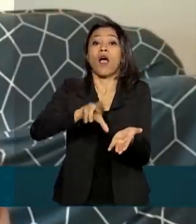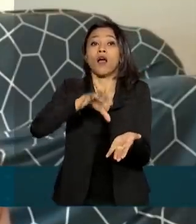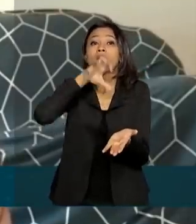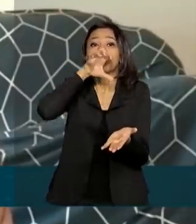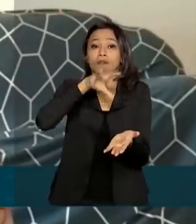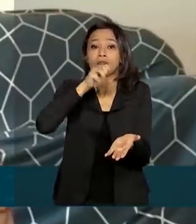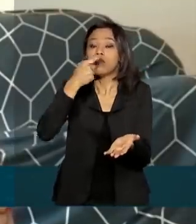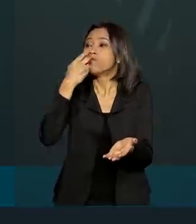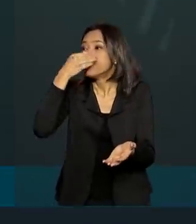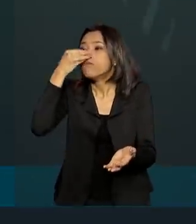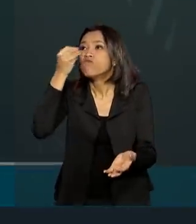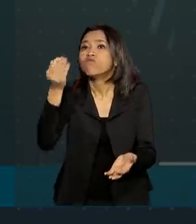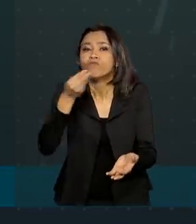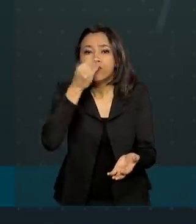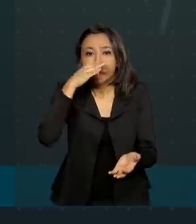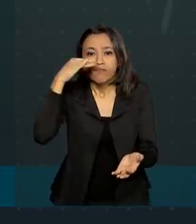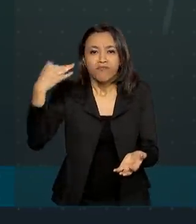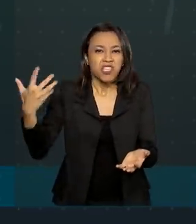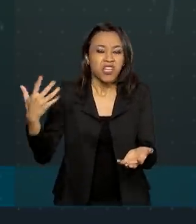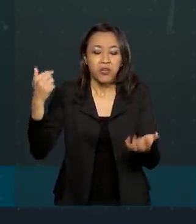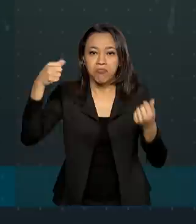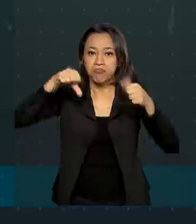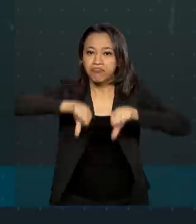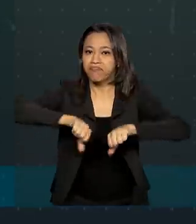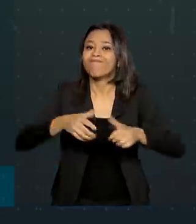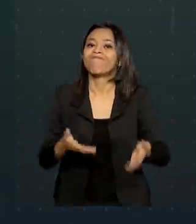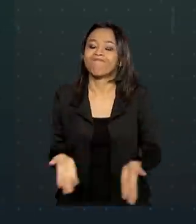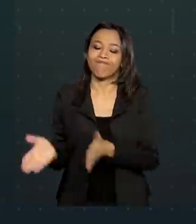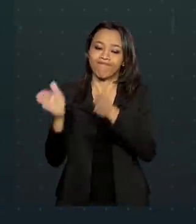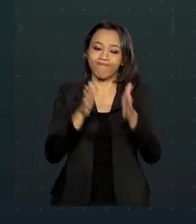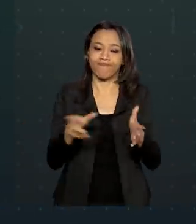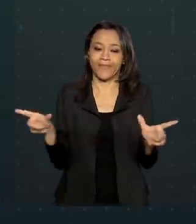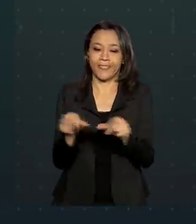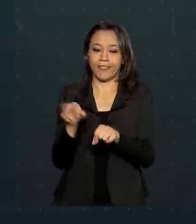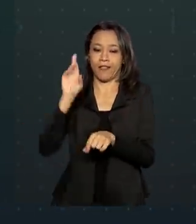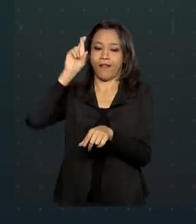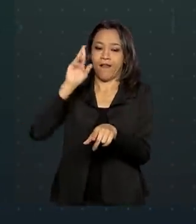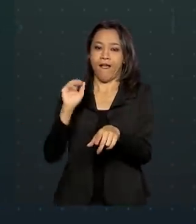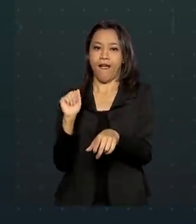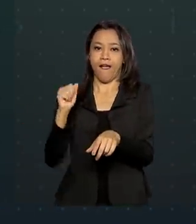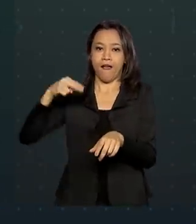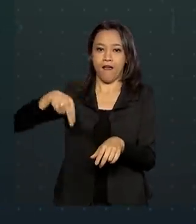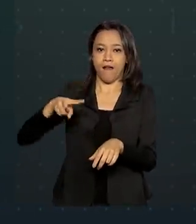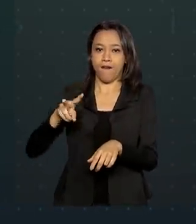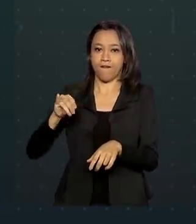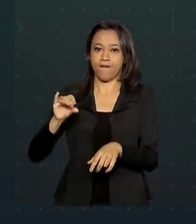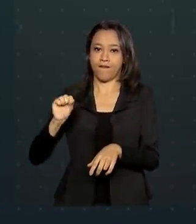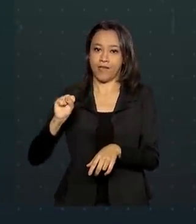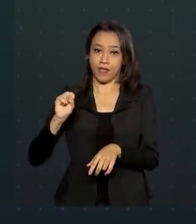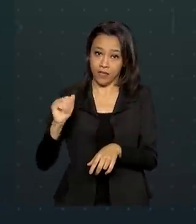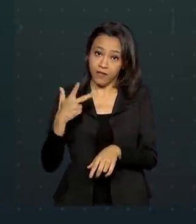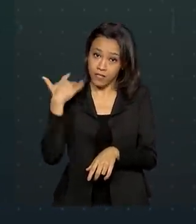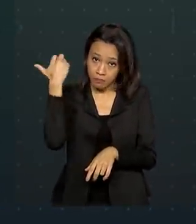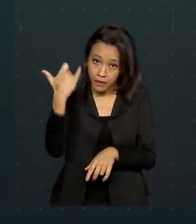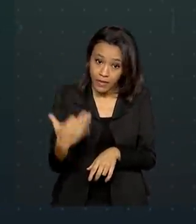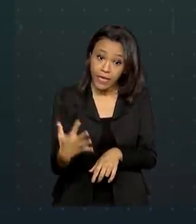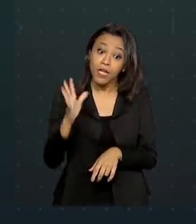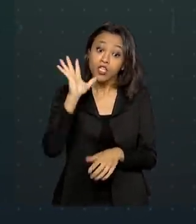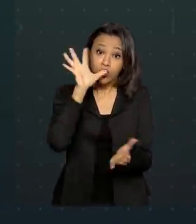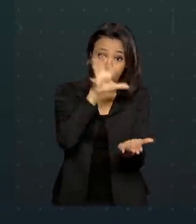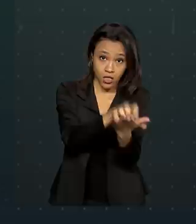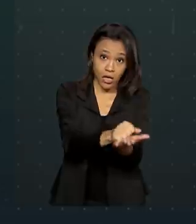de nada por alguns dias. Segundo o levantamento da Anvisa, de janeiro a abril deste ano, foram registrados 1